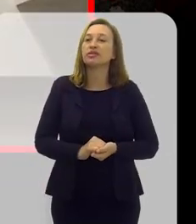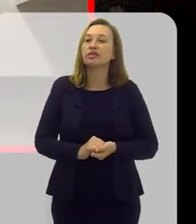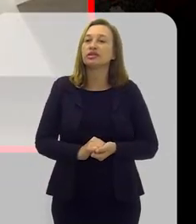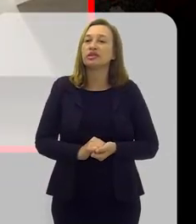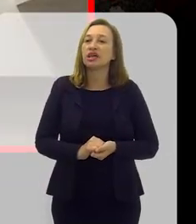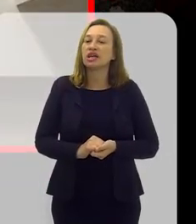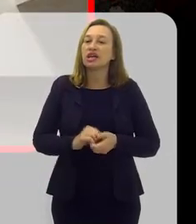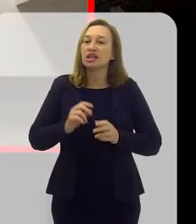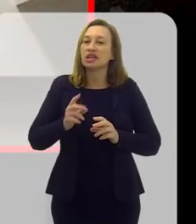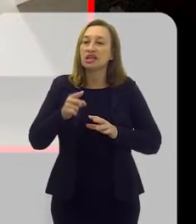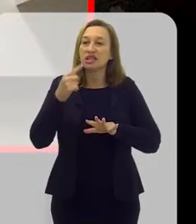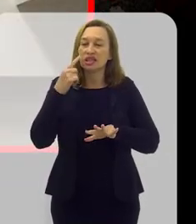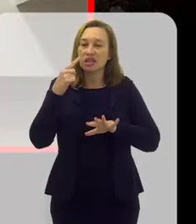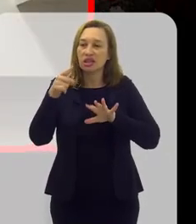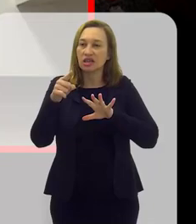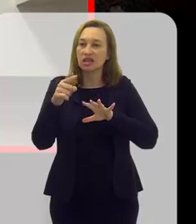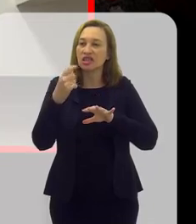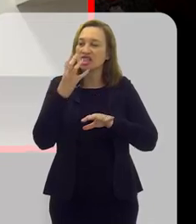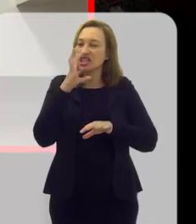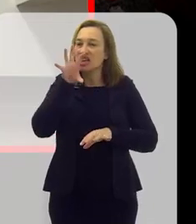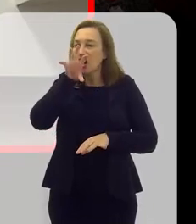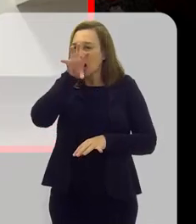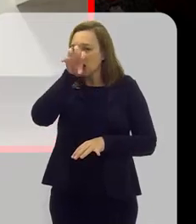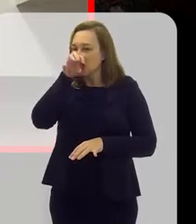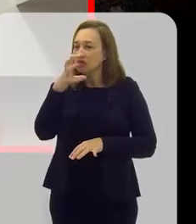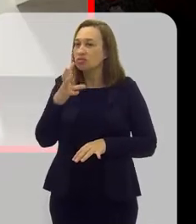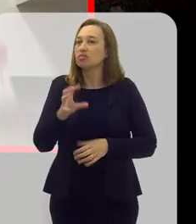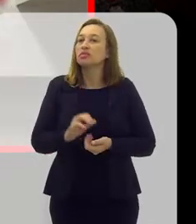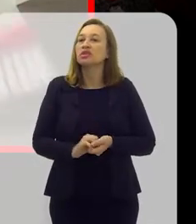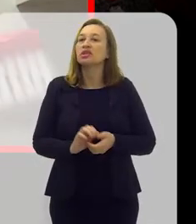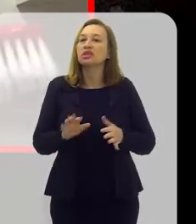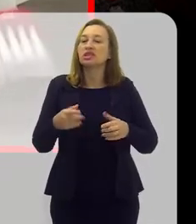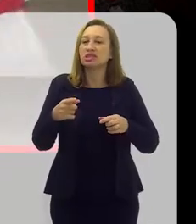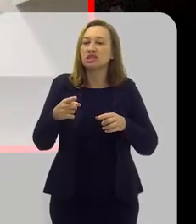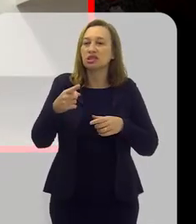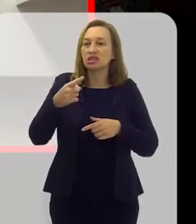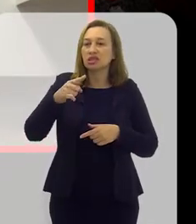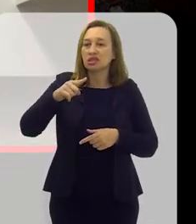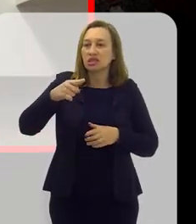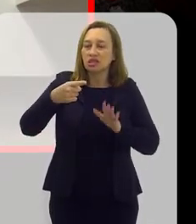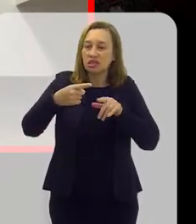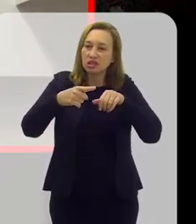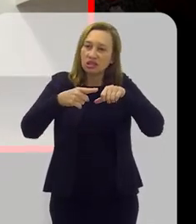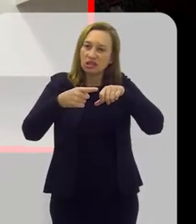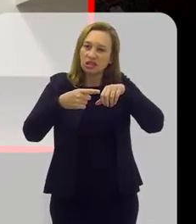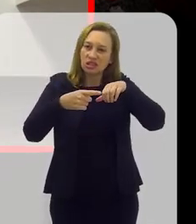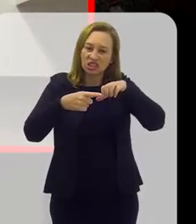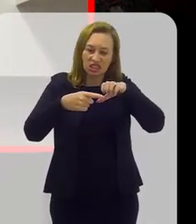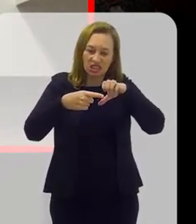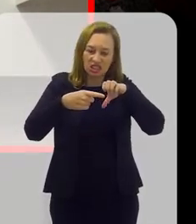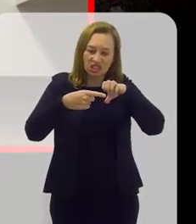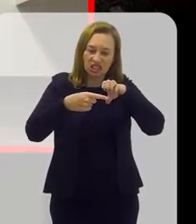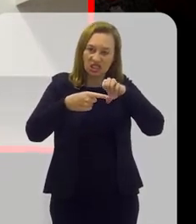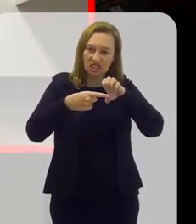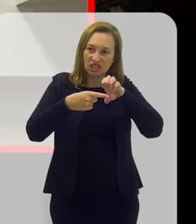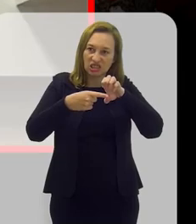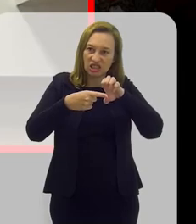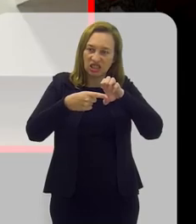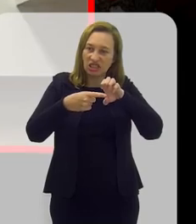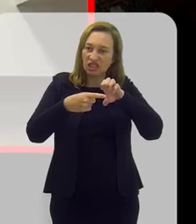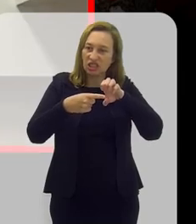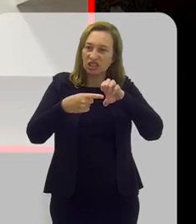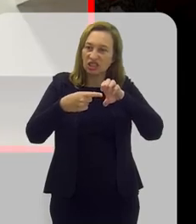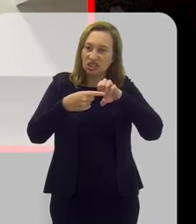A gente siga o formato aqui dessa gengiva. Então, a gente tem que vir com a escova de uma